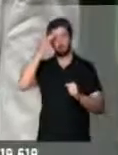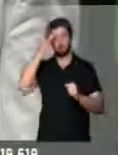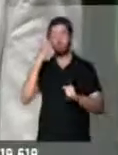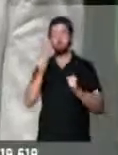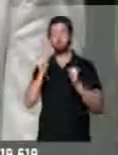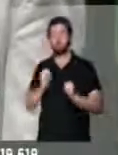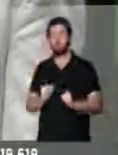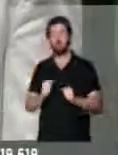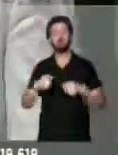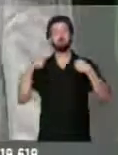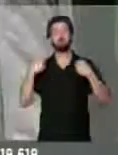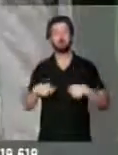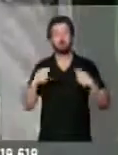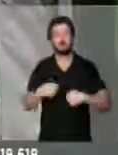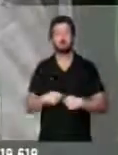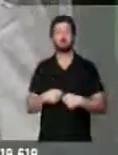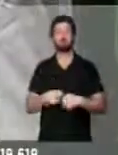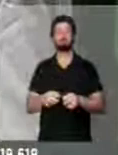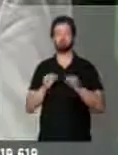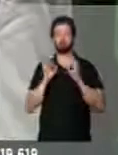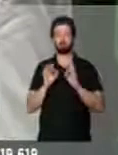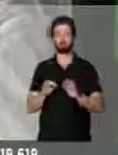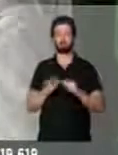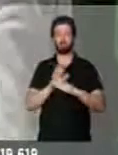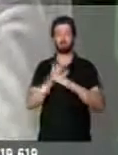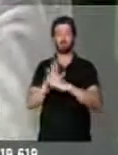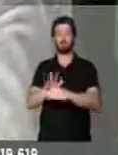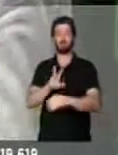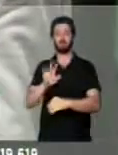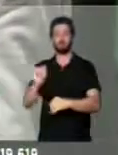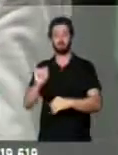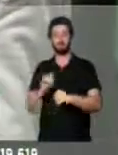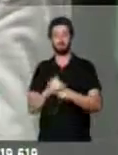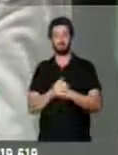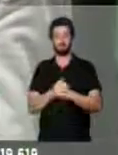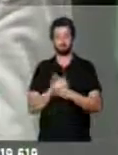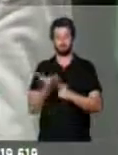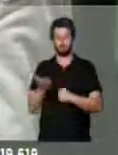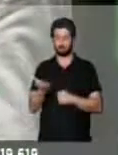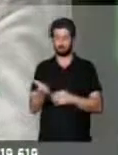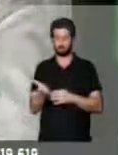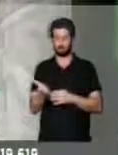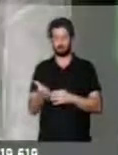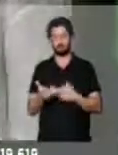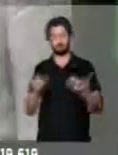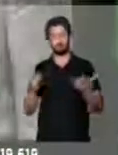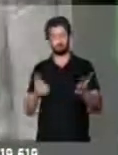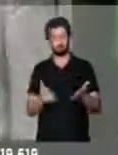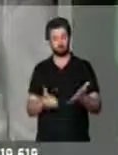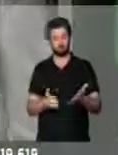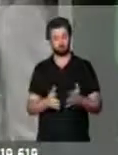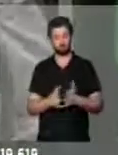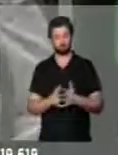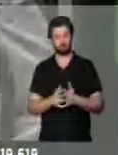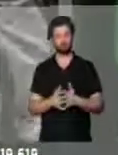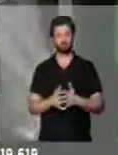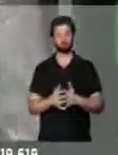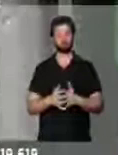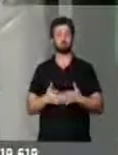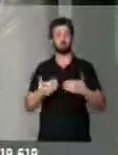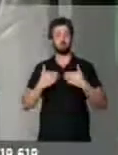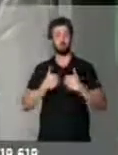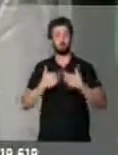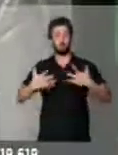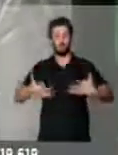que devem e que, com certeza, irão ajudar neste projeto. Portanto, eu faço